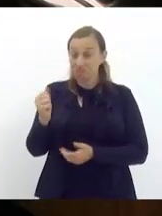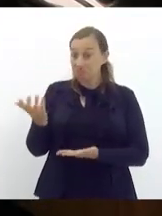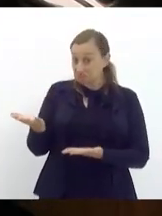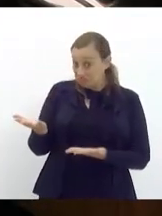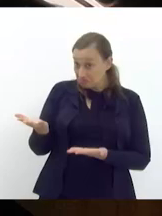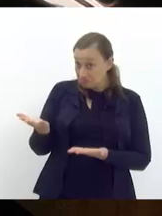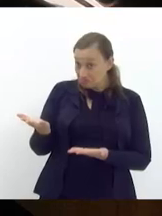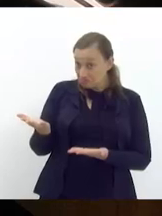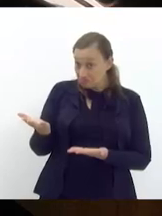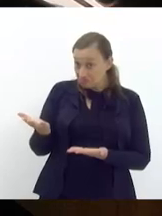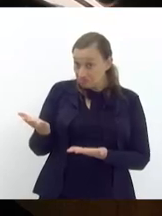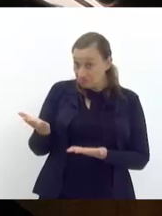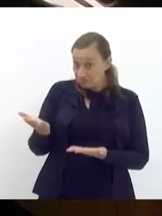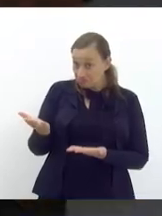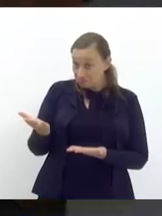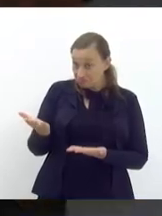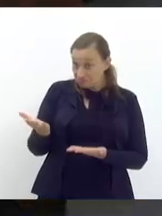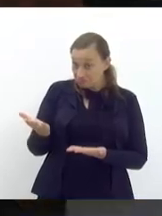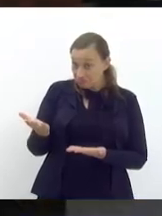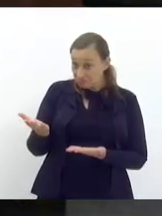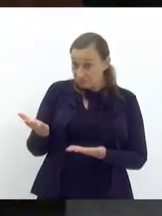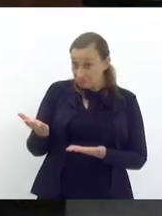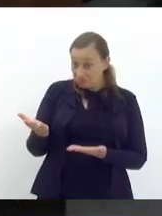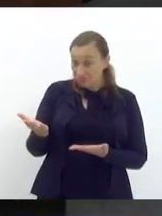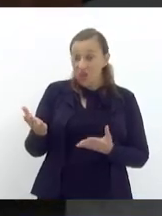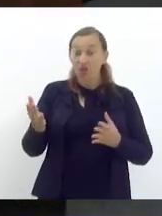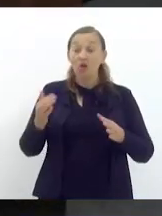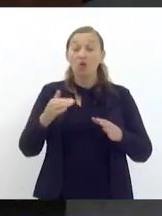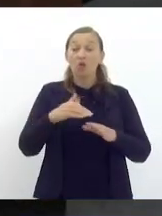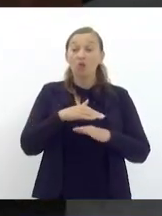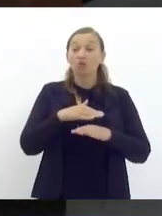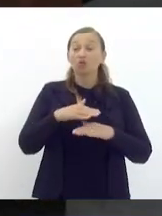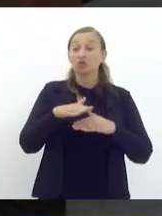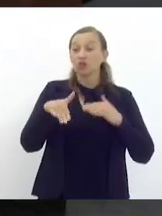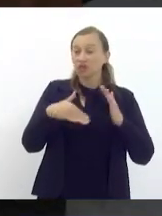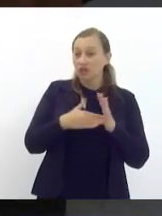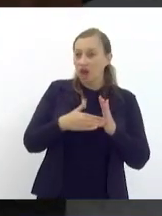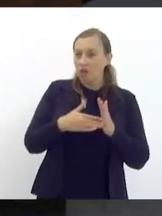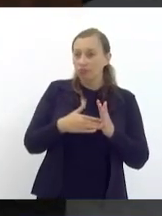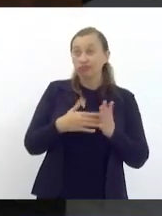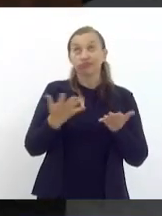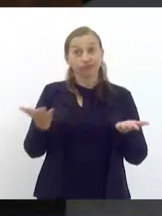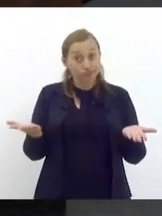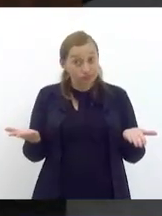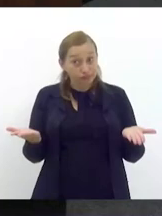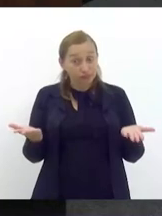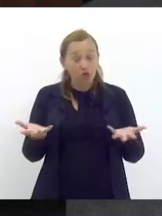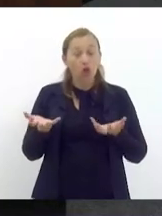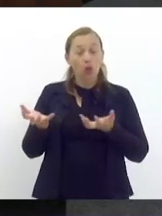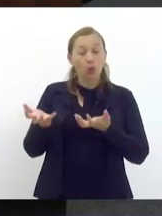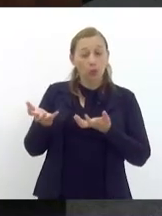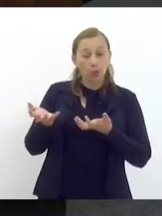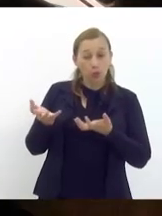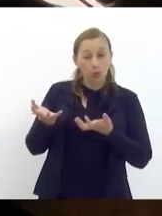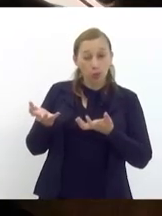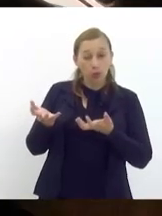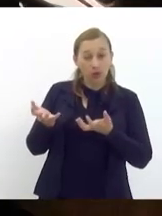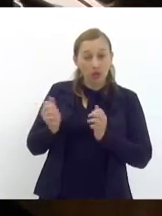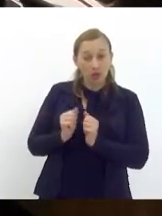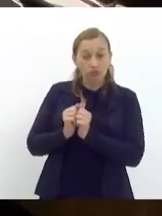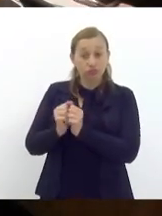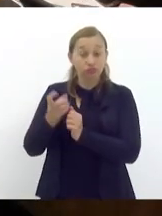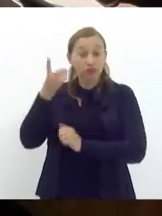que é vinhedo de ponta a ponta eu queria na esteira do deputado Mink